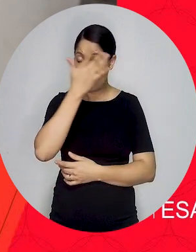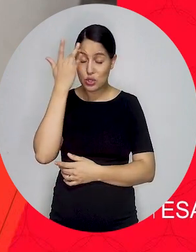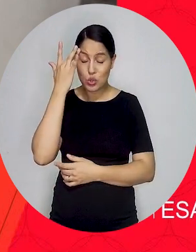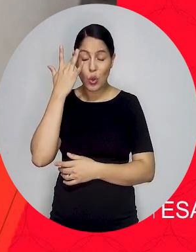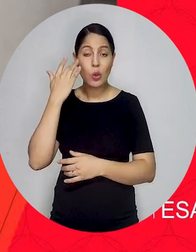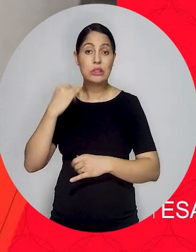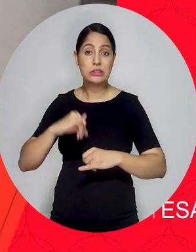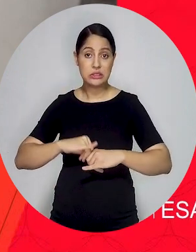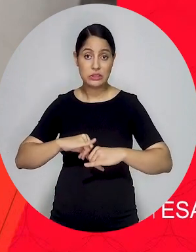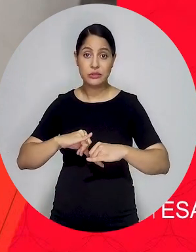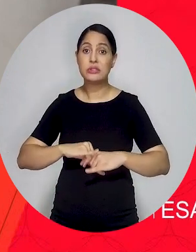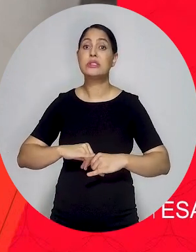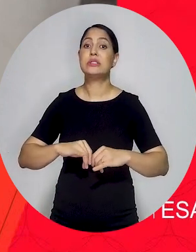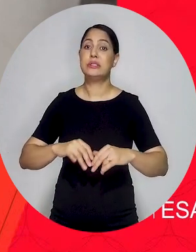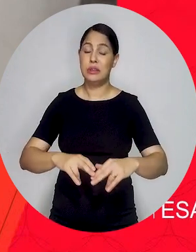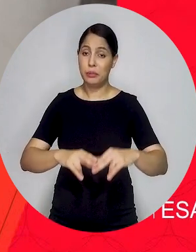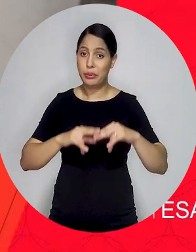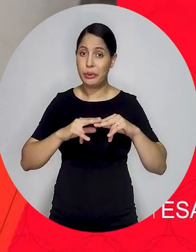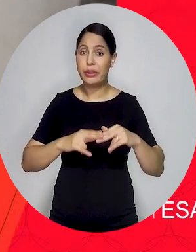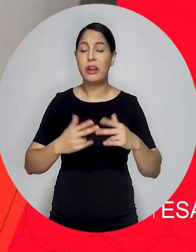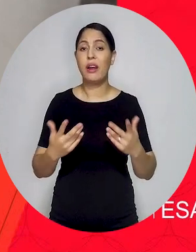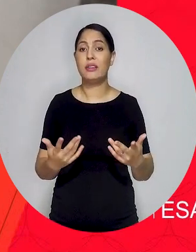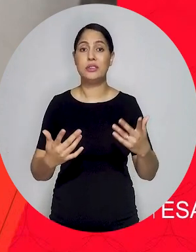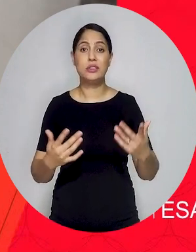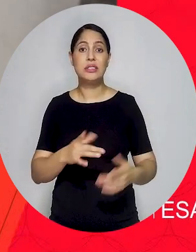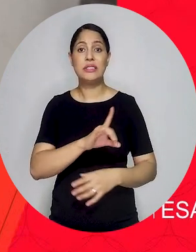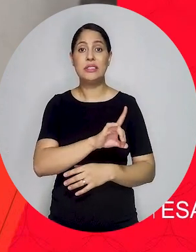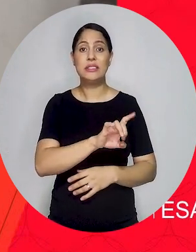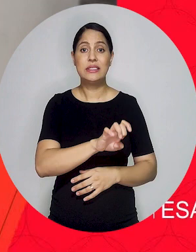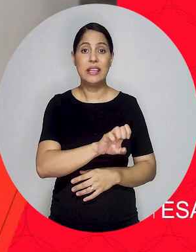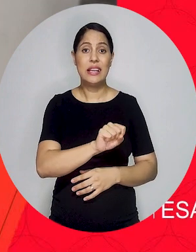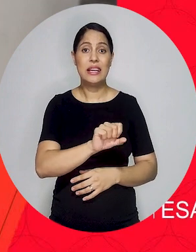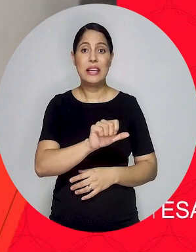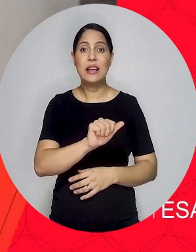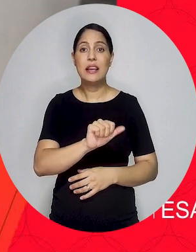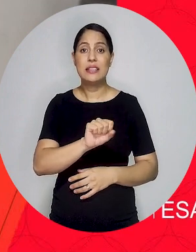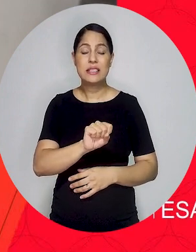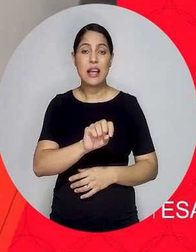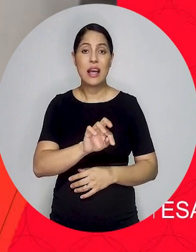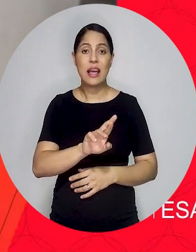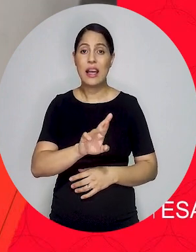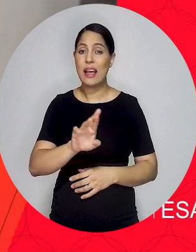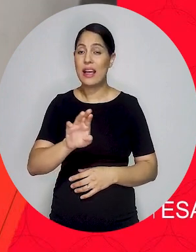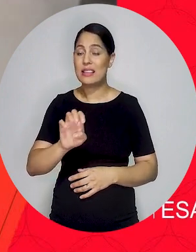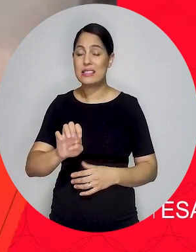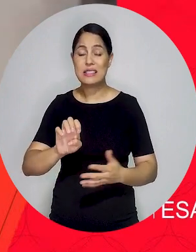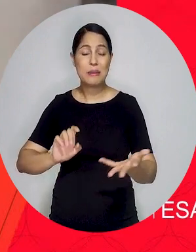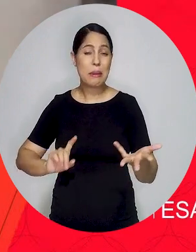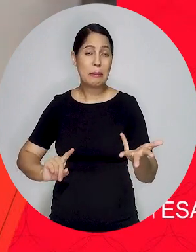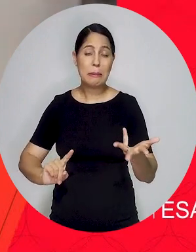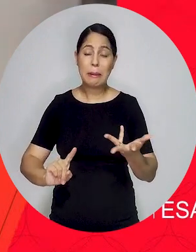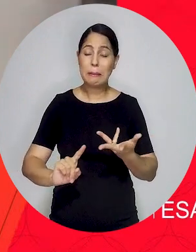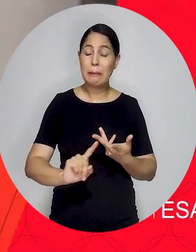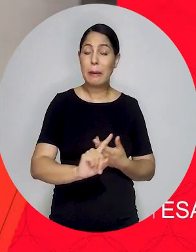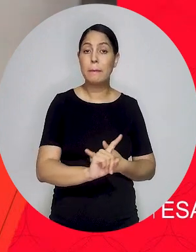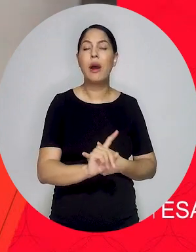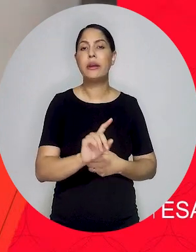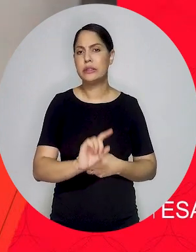verificado no cenário atual cada vez mais pessoas atingidas e tem